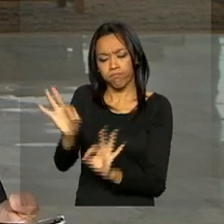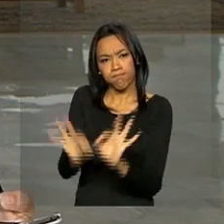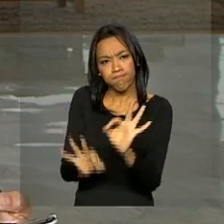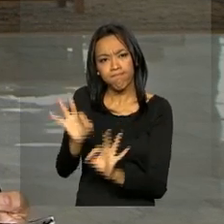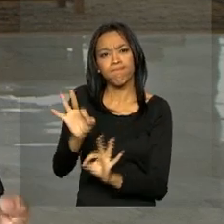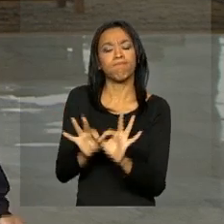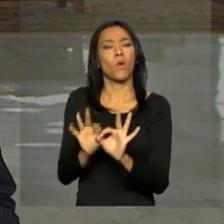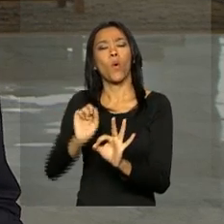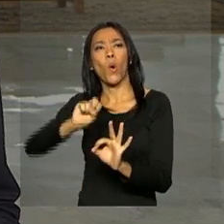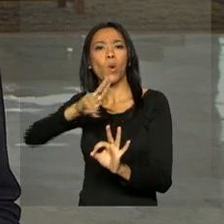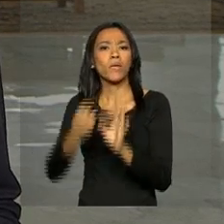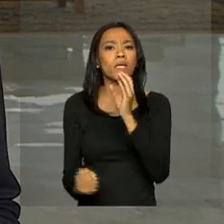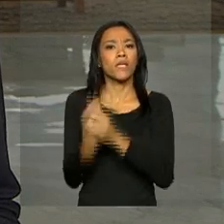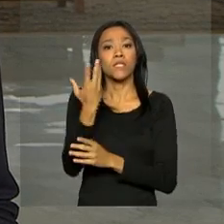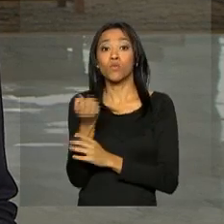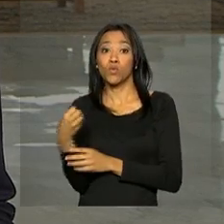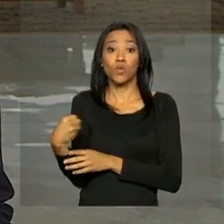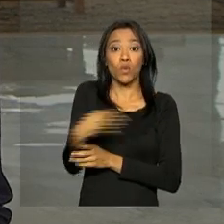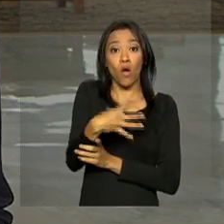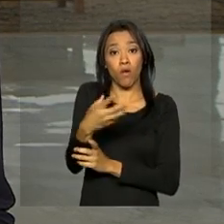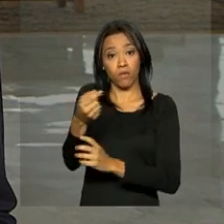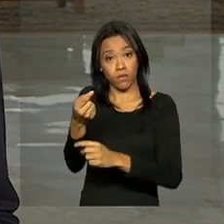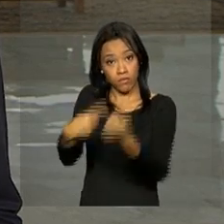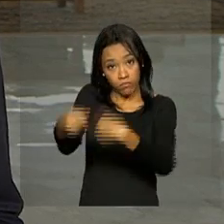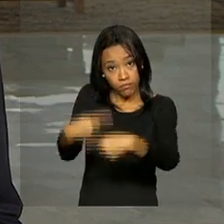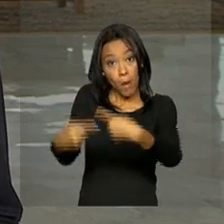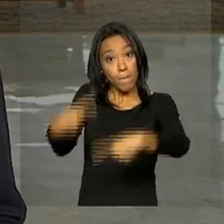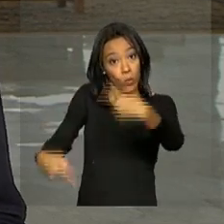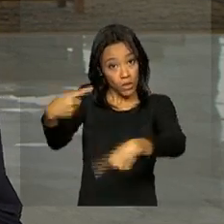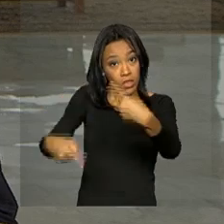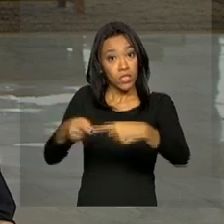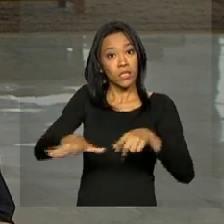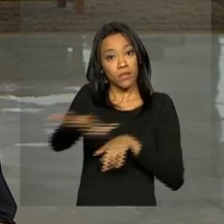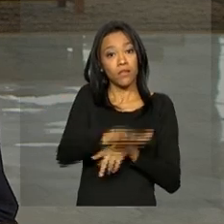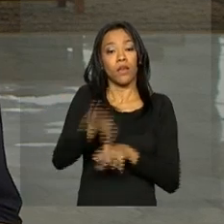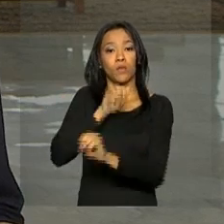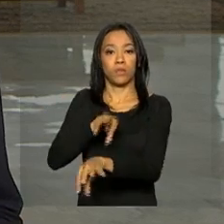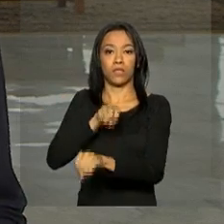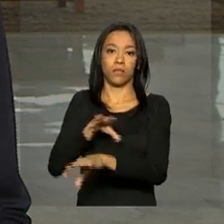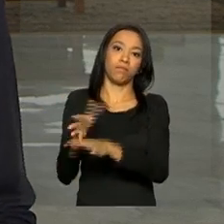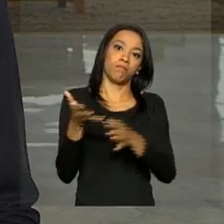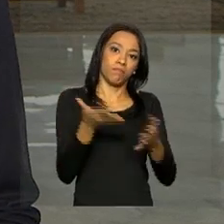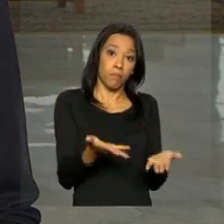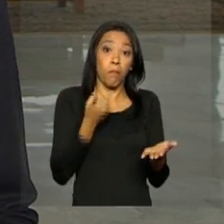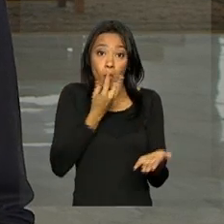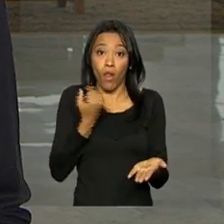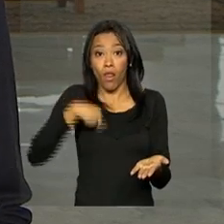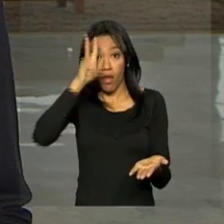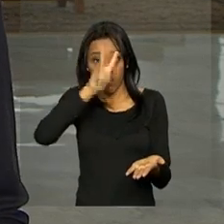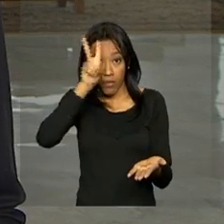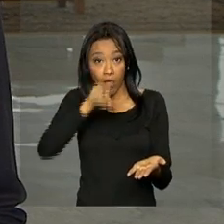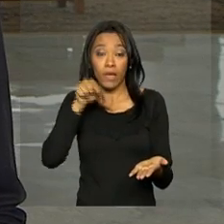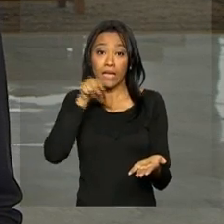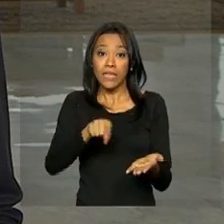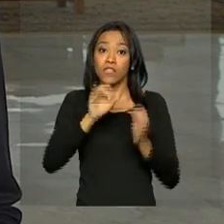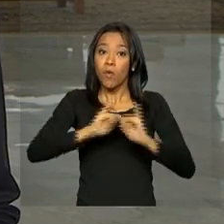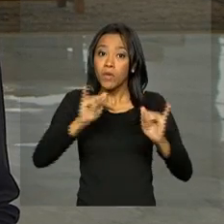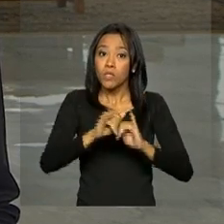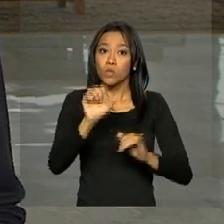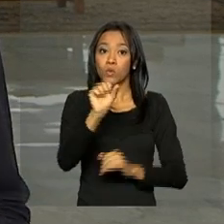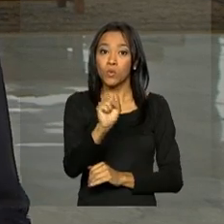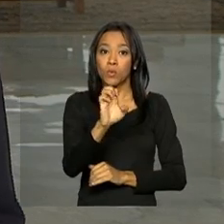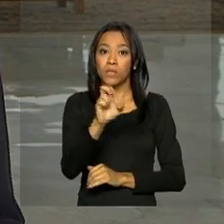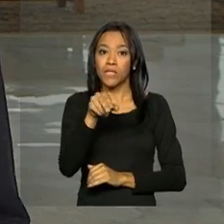ou na criação de novas políticas públicas da área da educação básica em todo o país. Bom, vale lembrar que o Censo Escolar é um